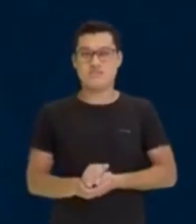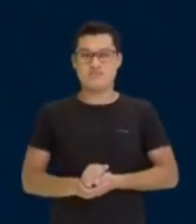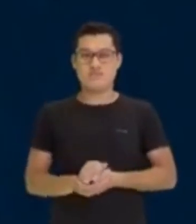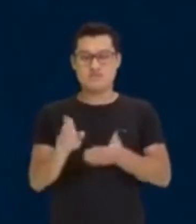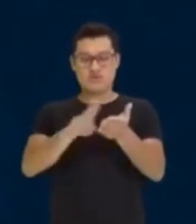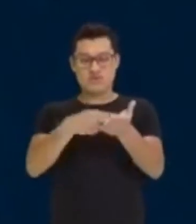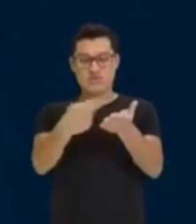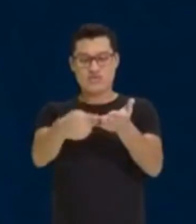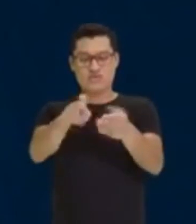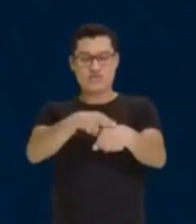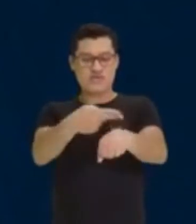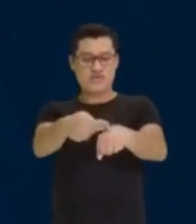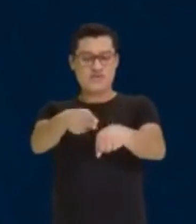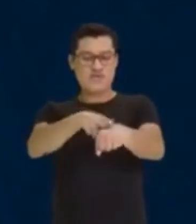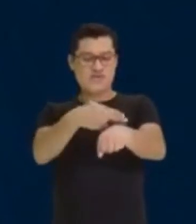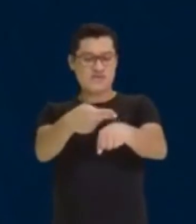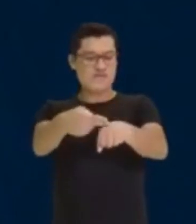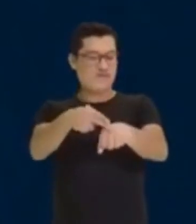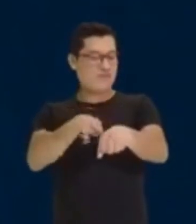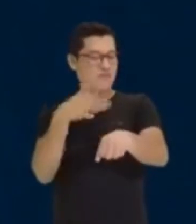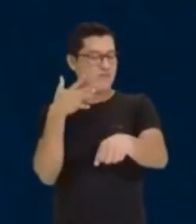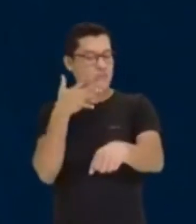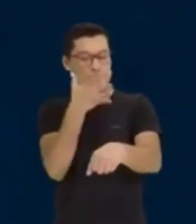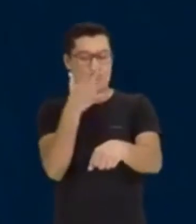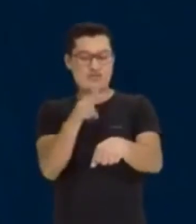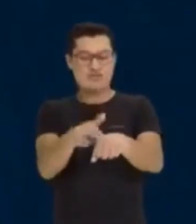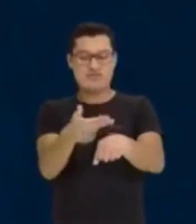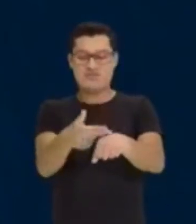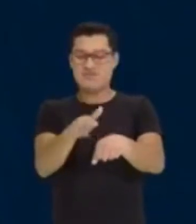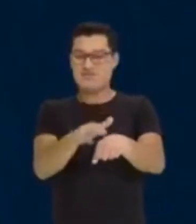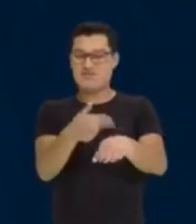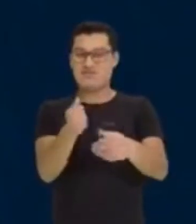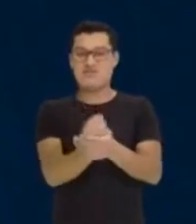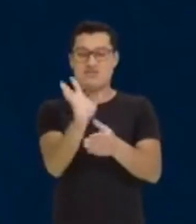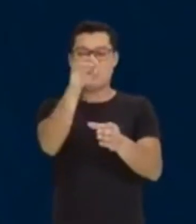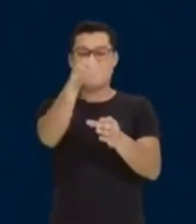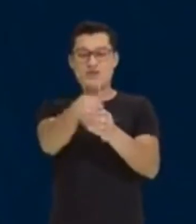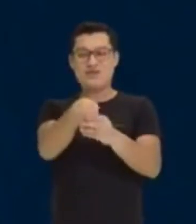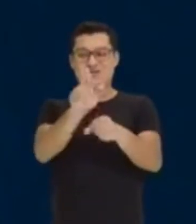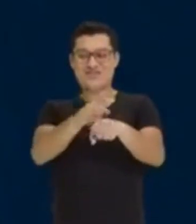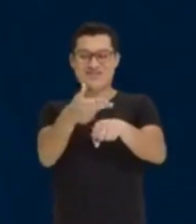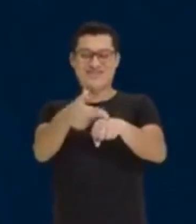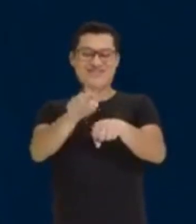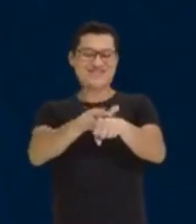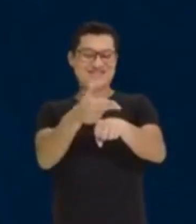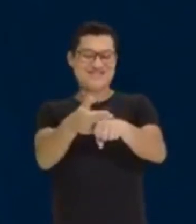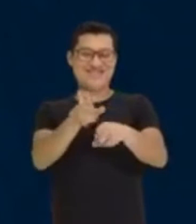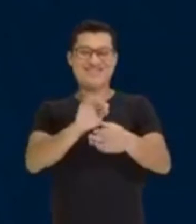chocolate, coloca aí, ó, chocolate,